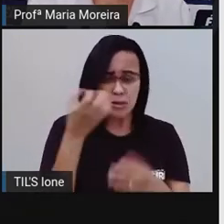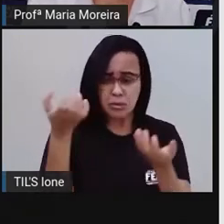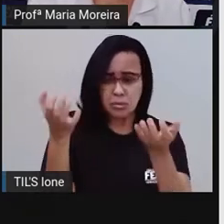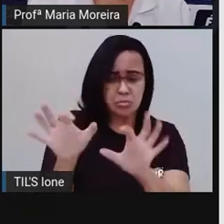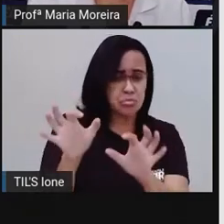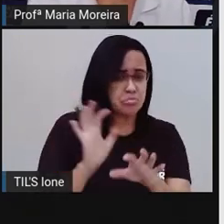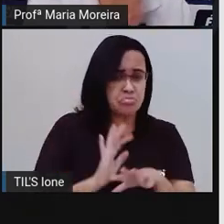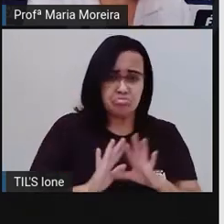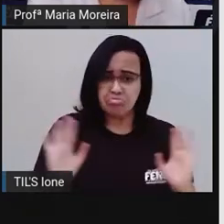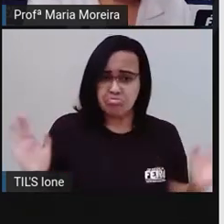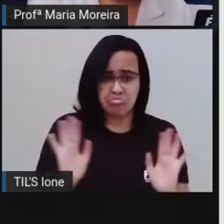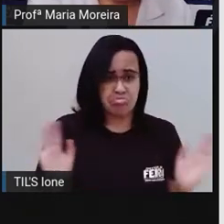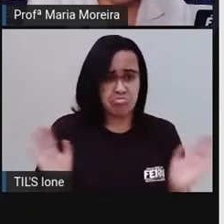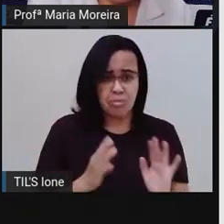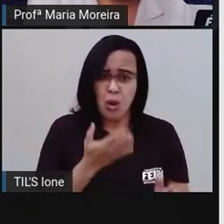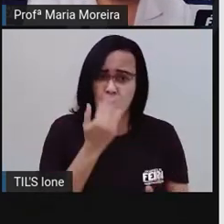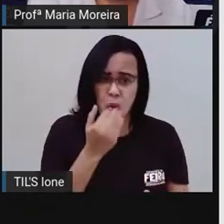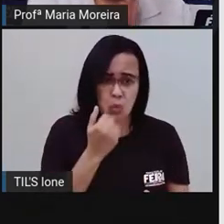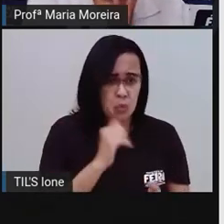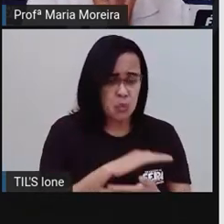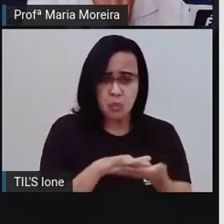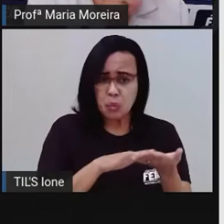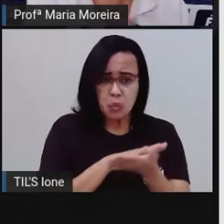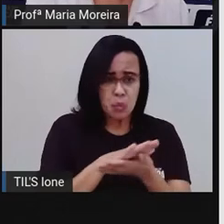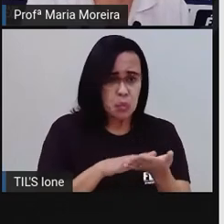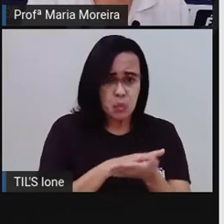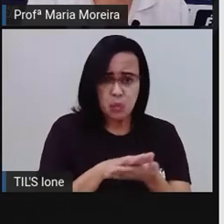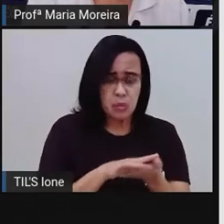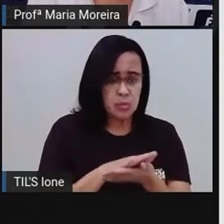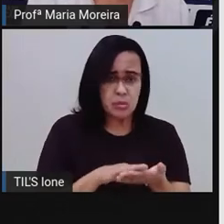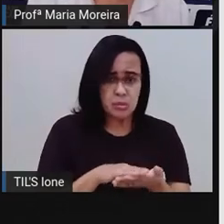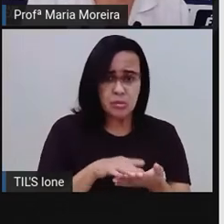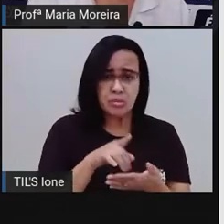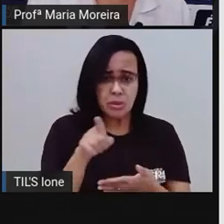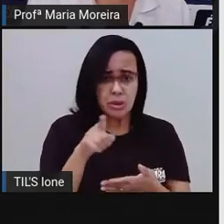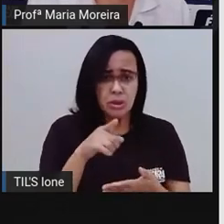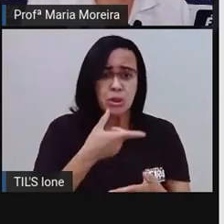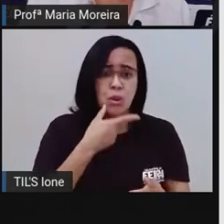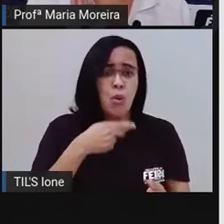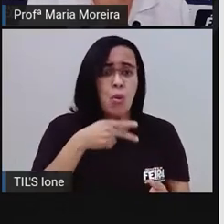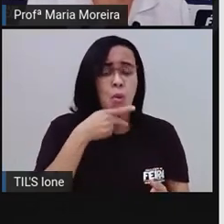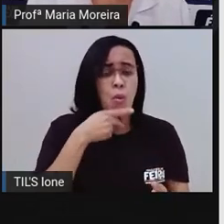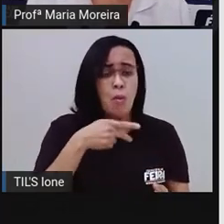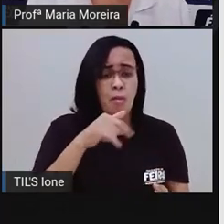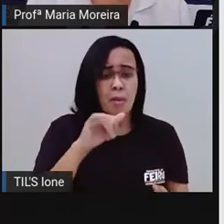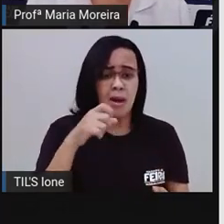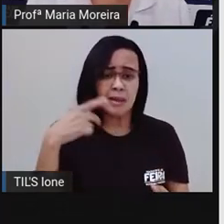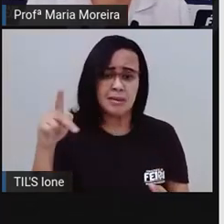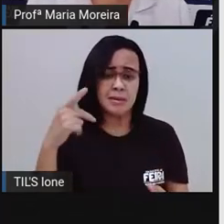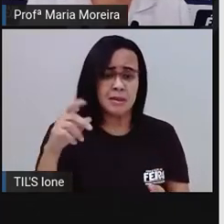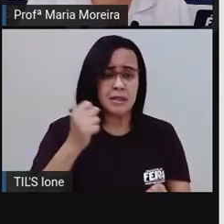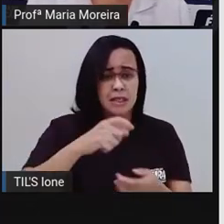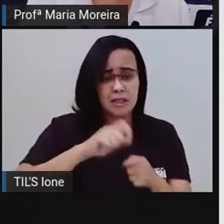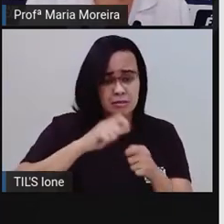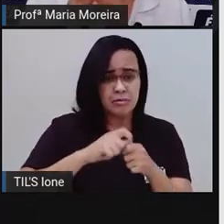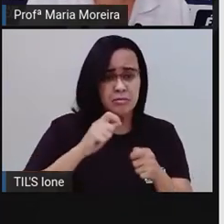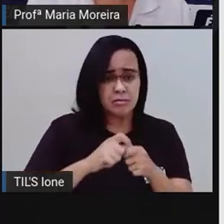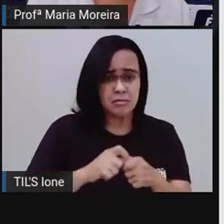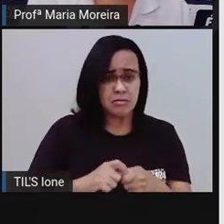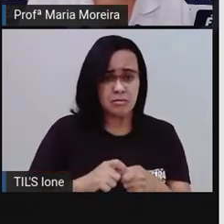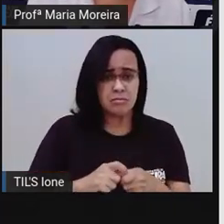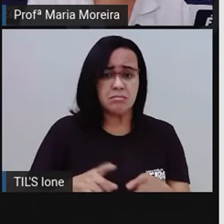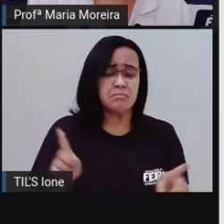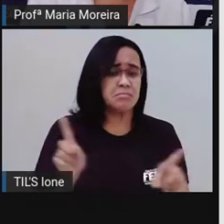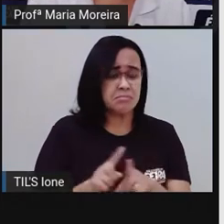naquele dia. Não comeu quiabo com angu que seu pai pôs no prato, nem aceitou o